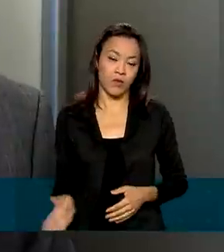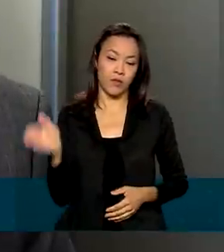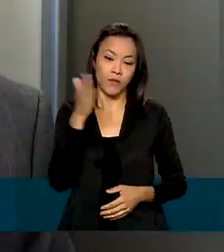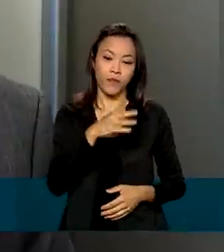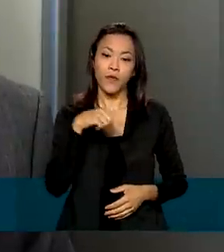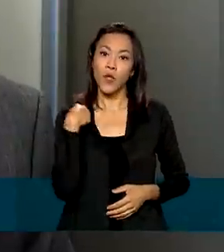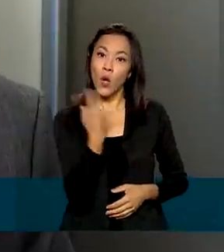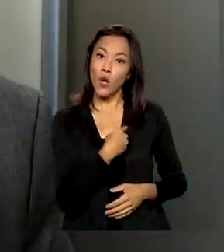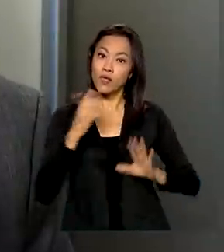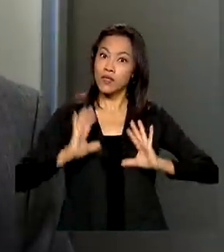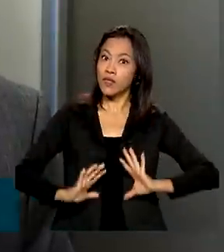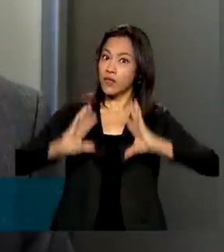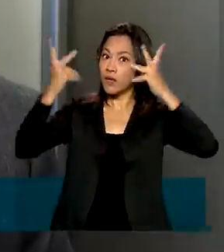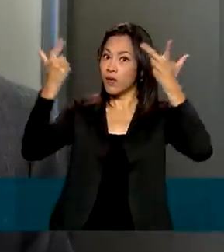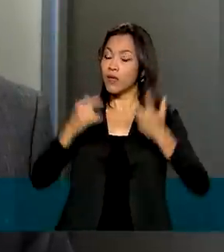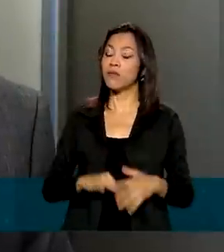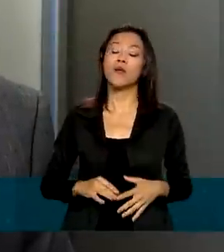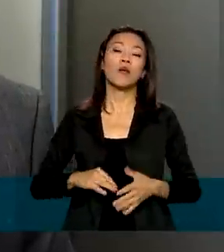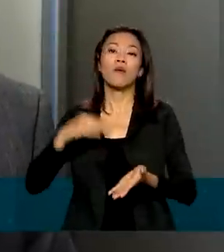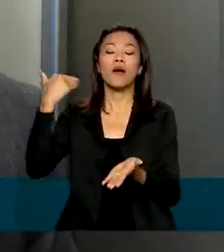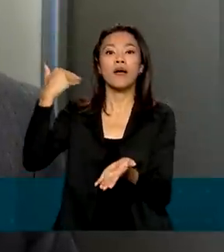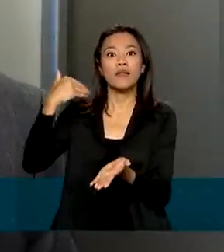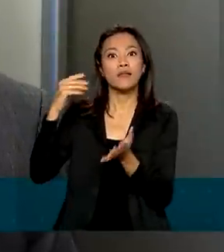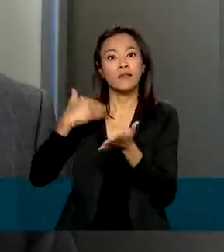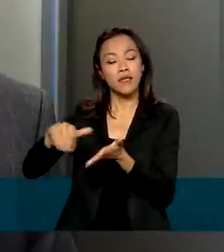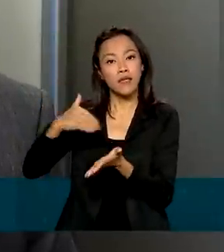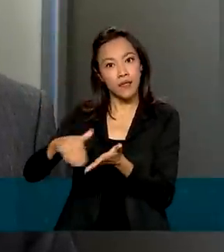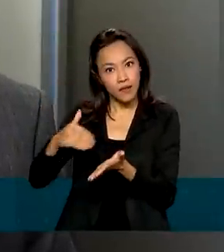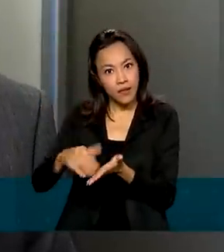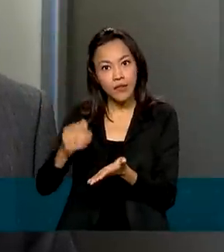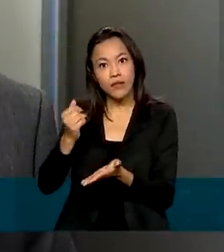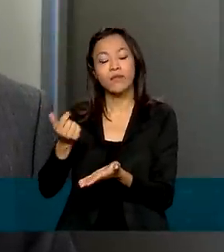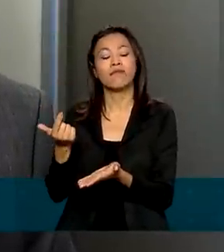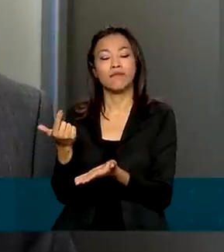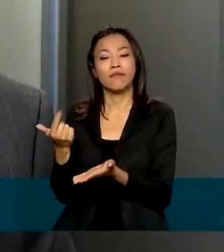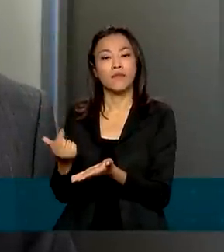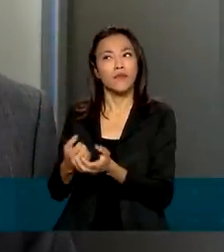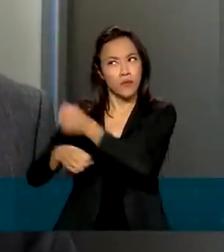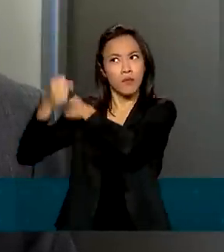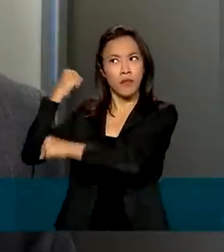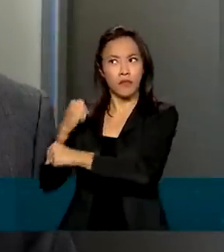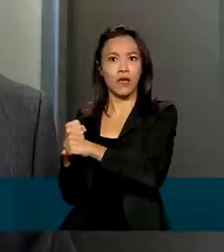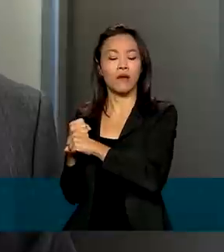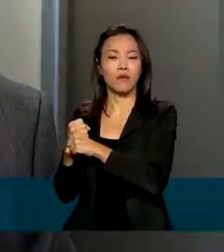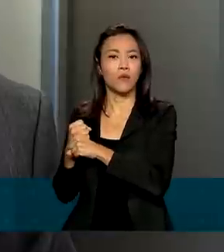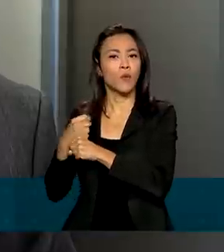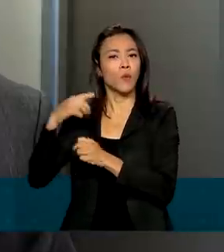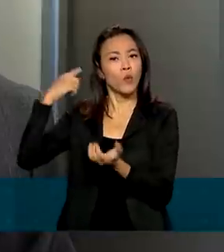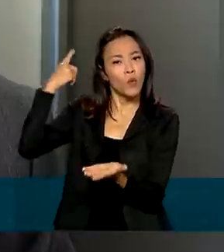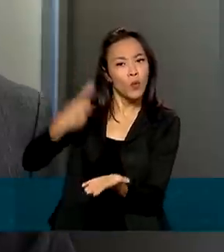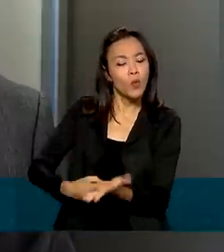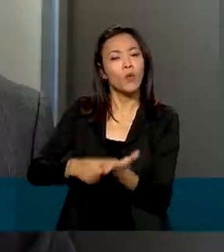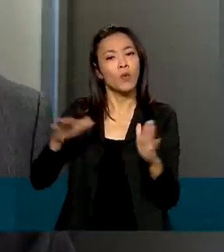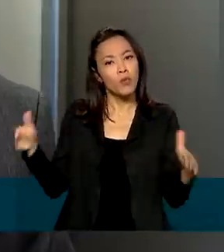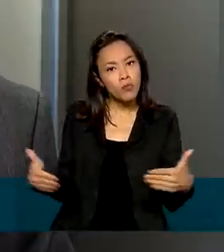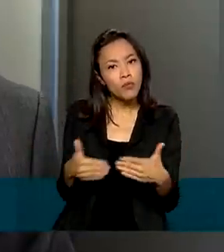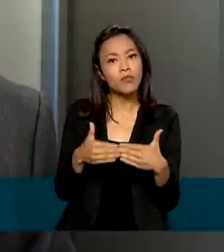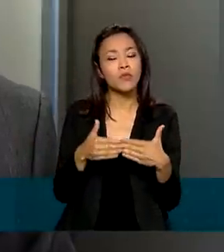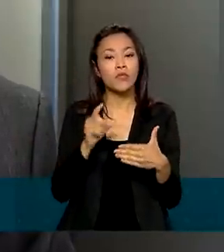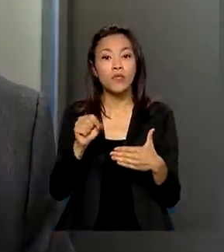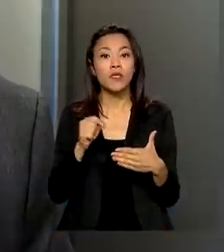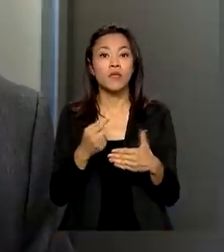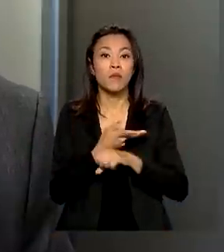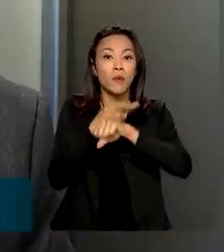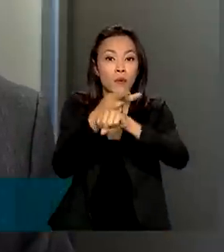Secretaria Nacional do Consumidor, no ano passado, um acordo de cooperação técnica que busca